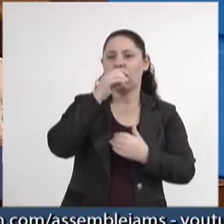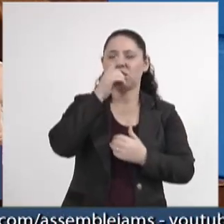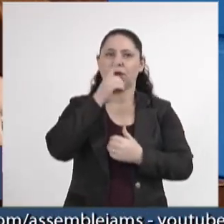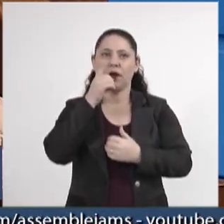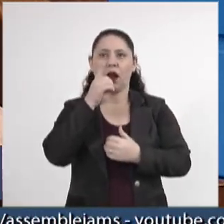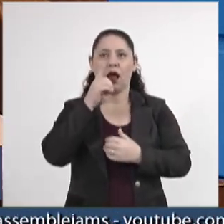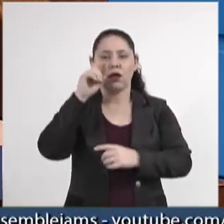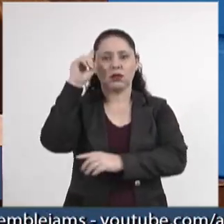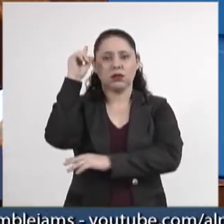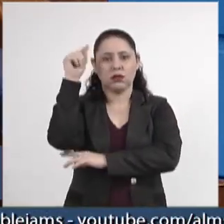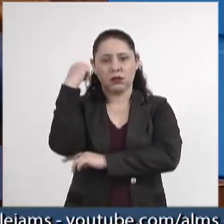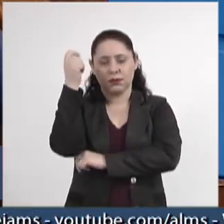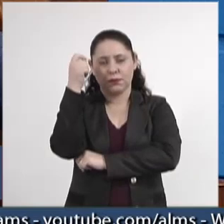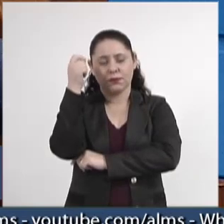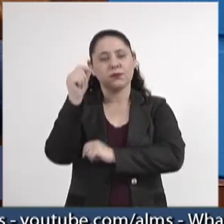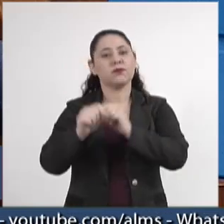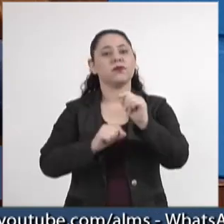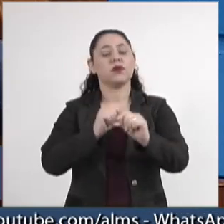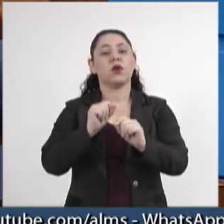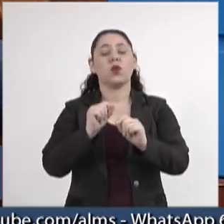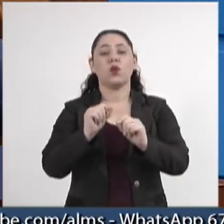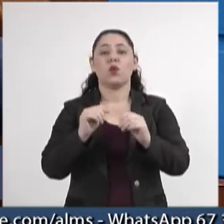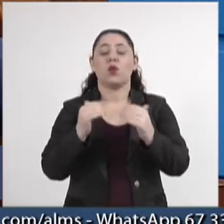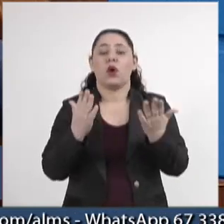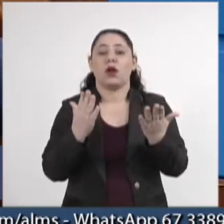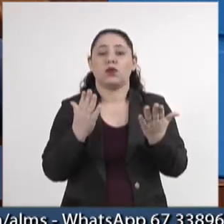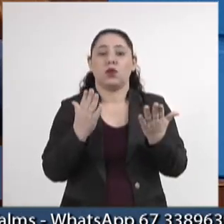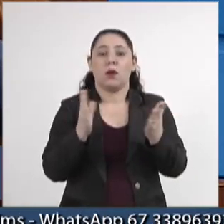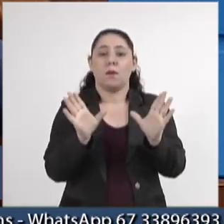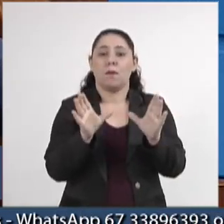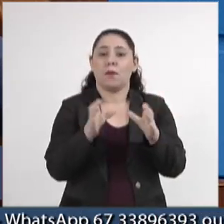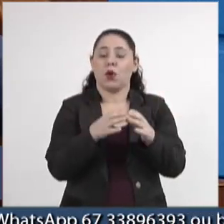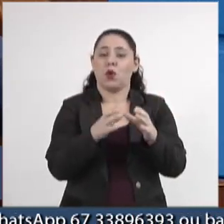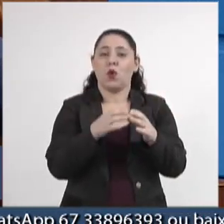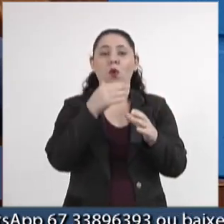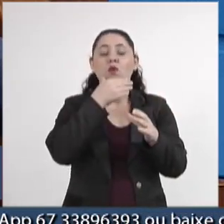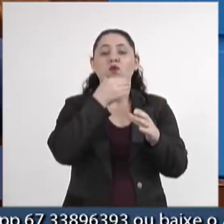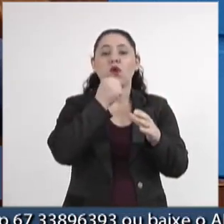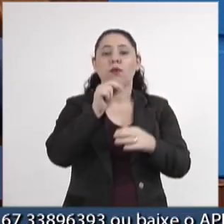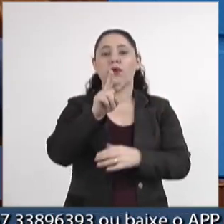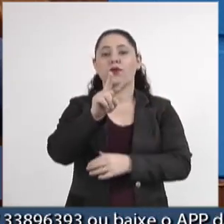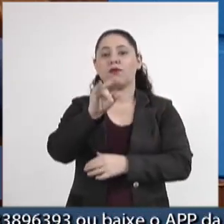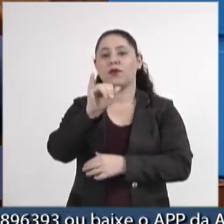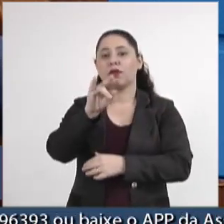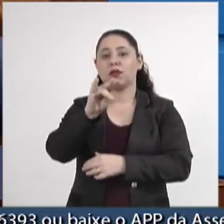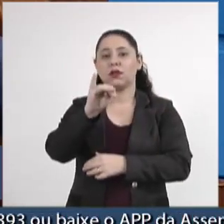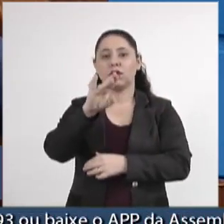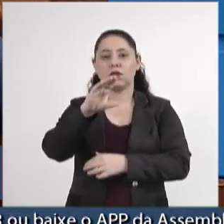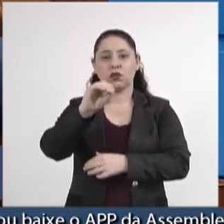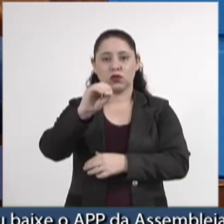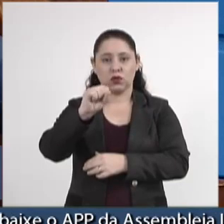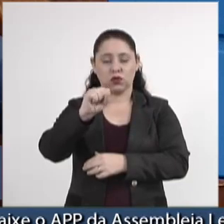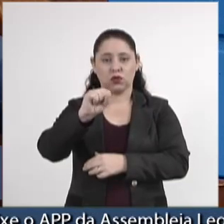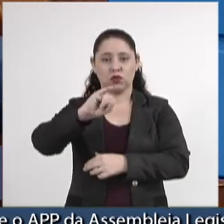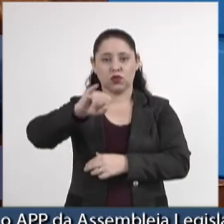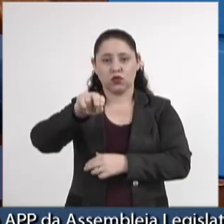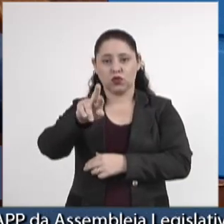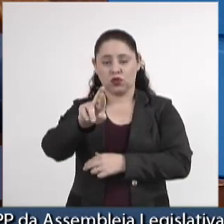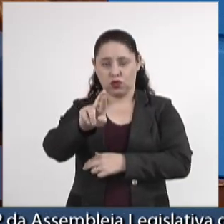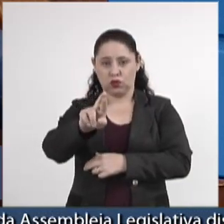na Espanha, quando um jogador brasileiro, Vinícius Júnior, foi